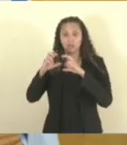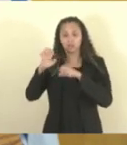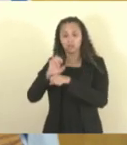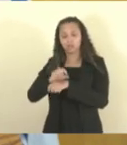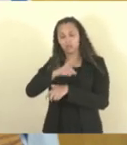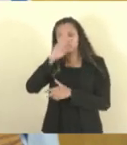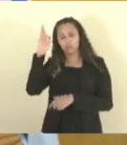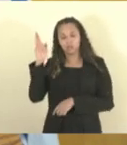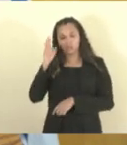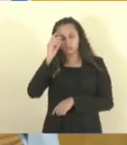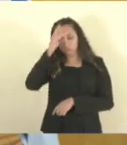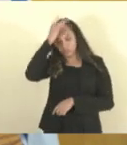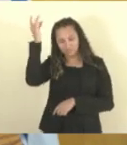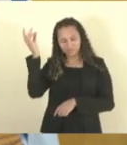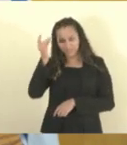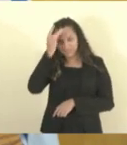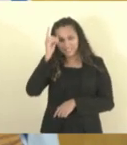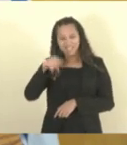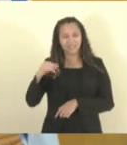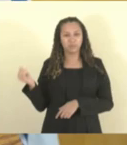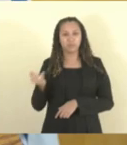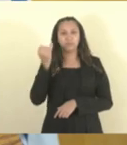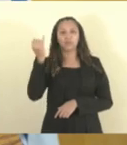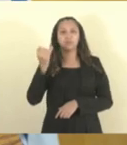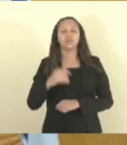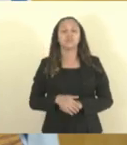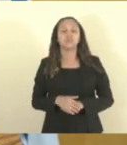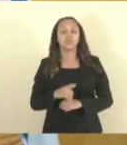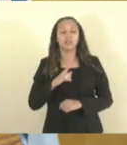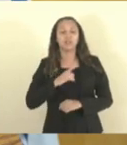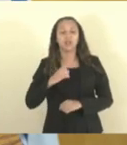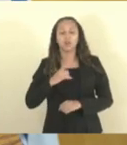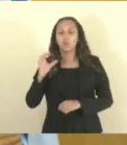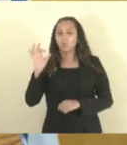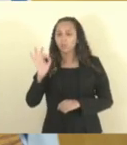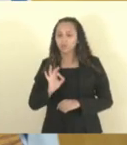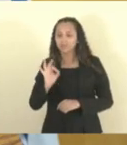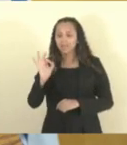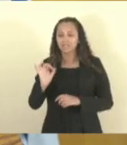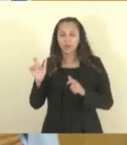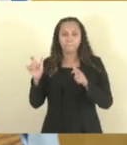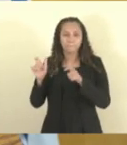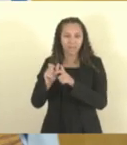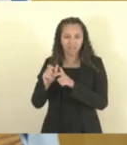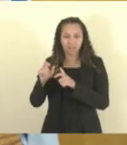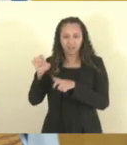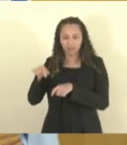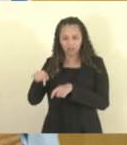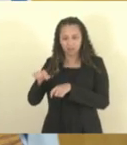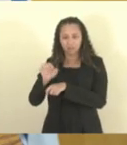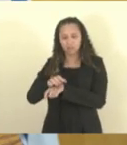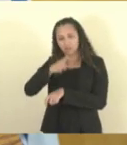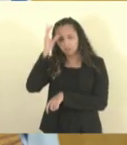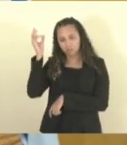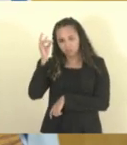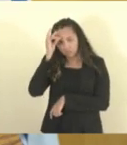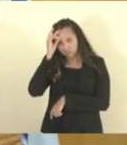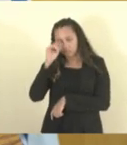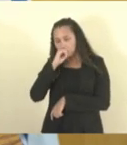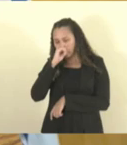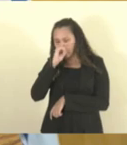nós temos um índice pequeno no Estado referente à reciclagem.